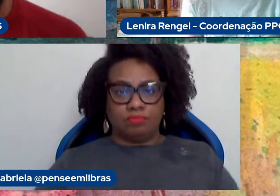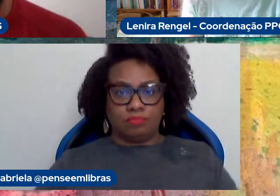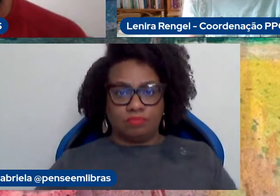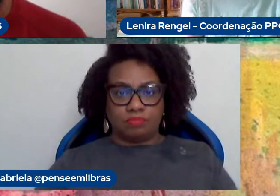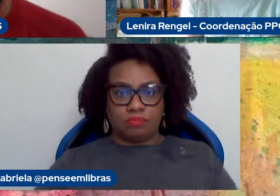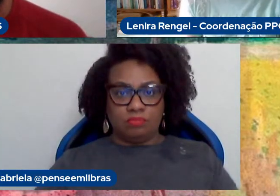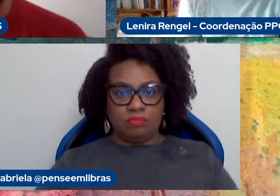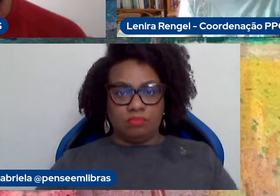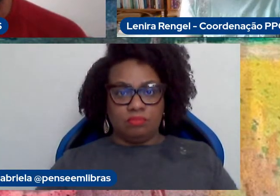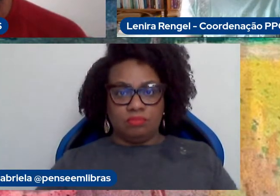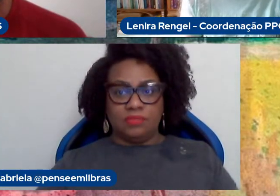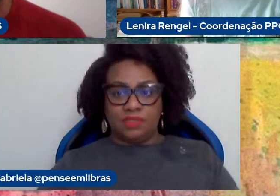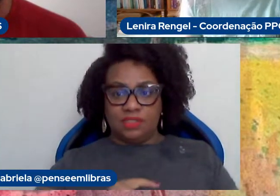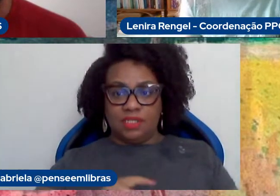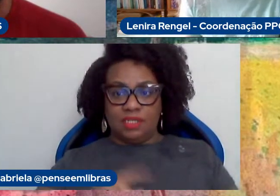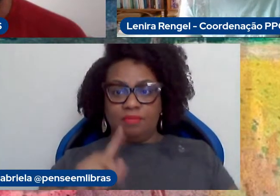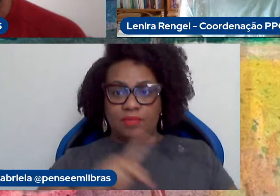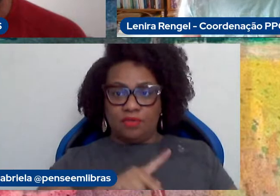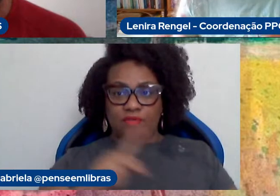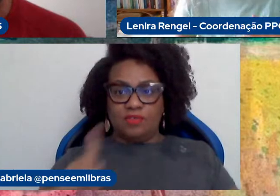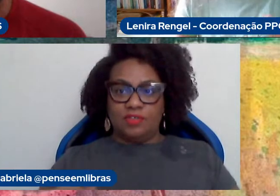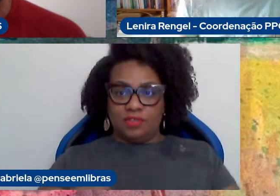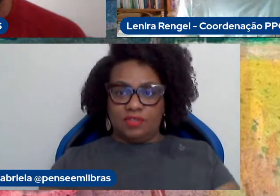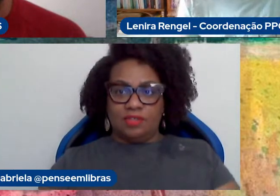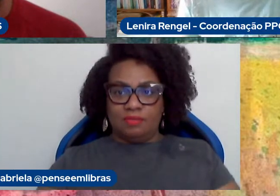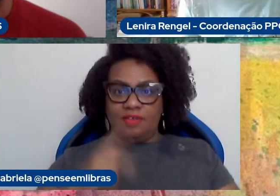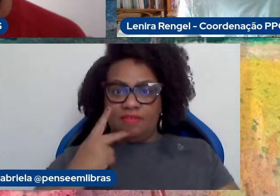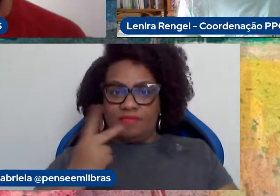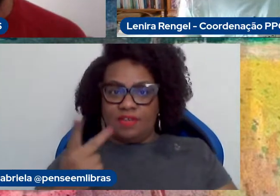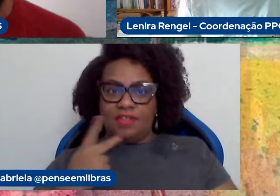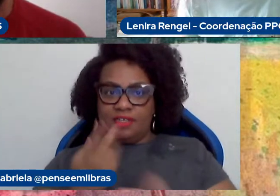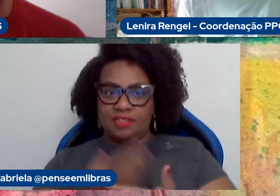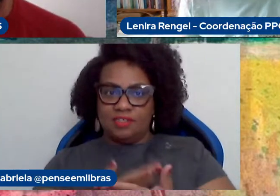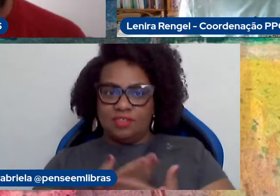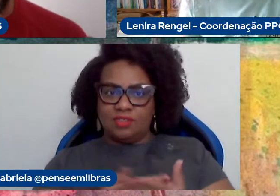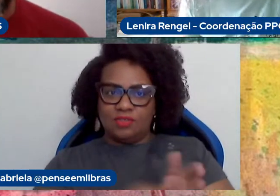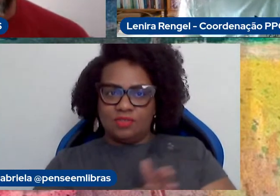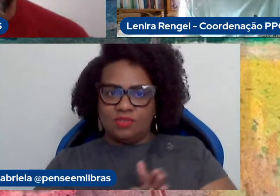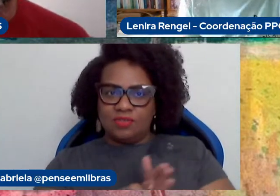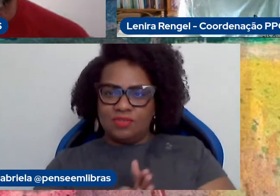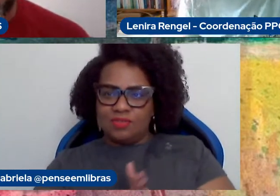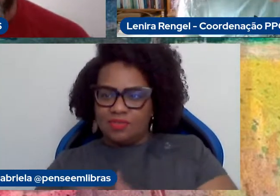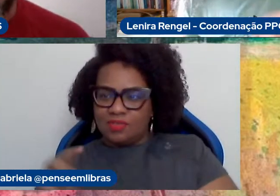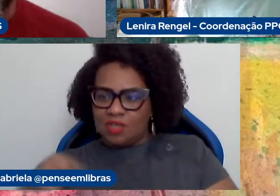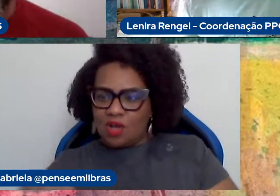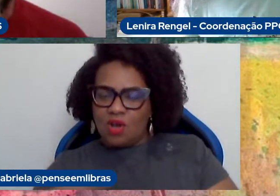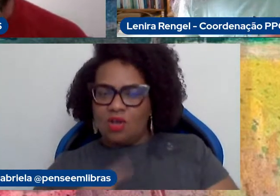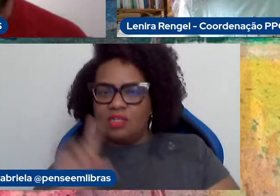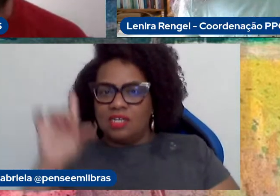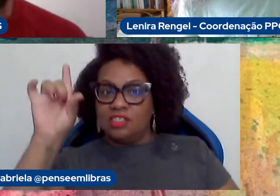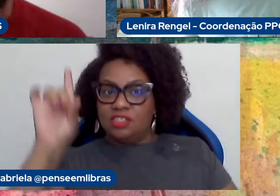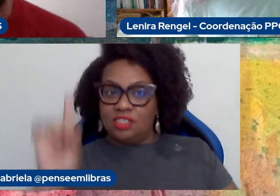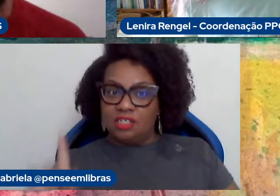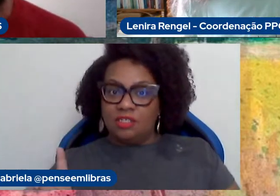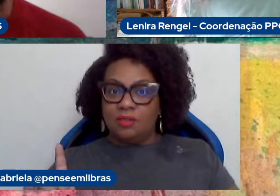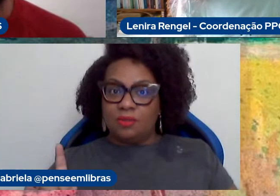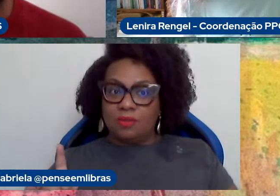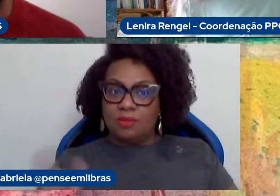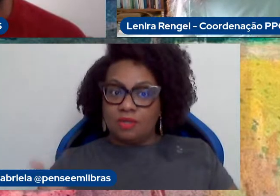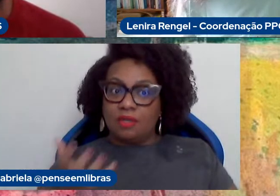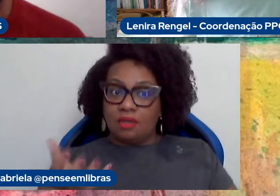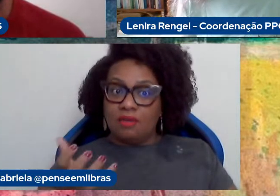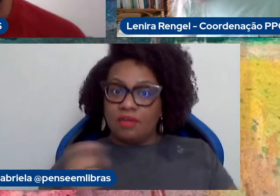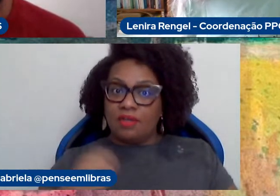docentes aqui falando do Mocap da nossa escola, que você já andou conversando conosco, com a nossa diretora, para a gente, assim que possível